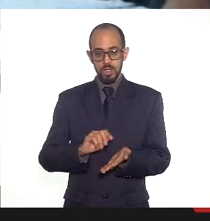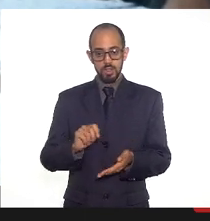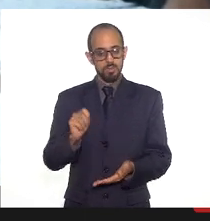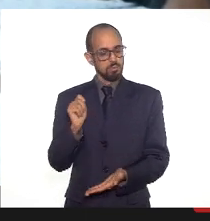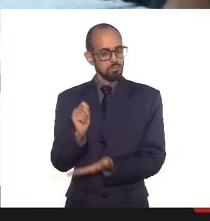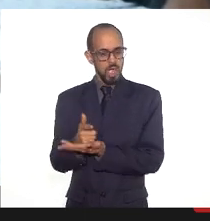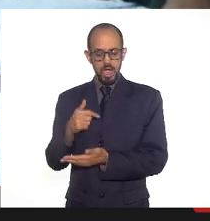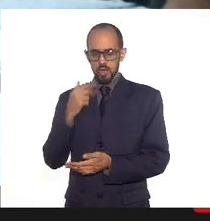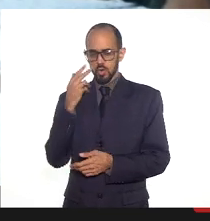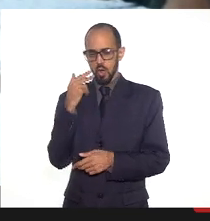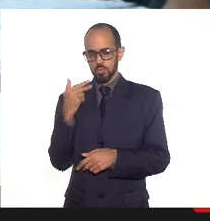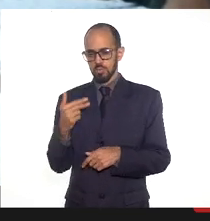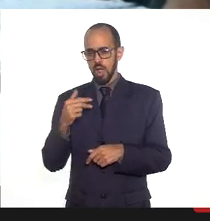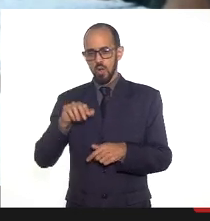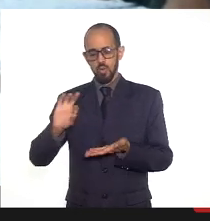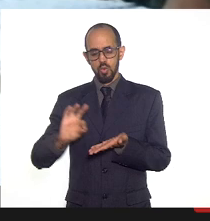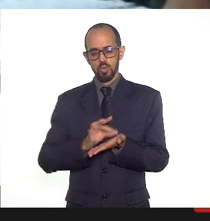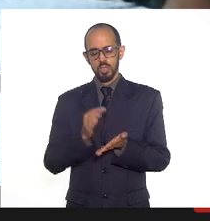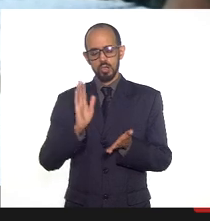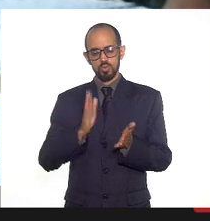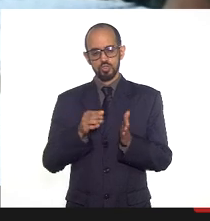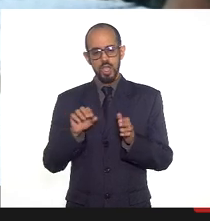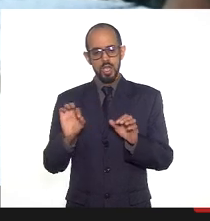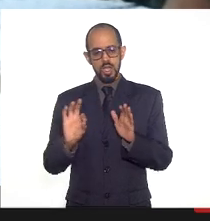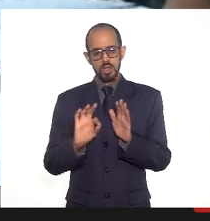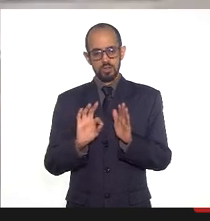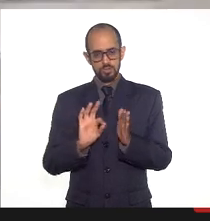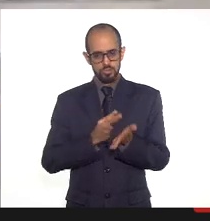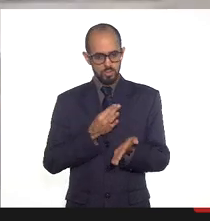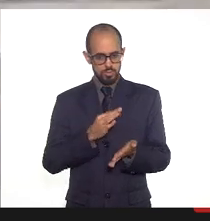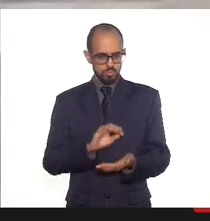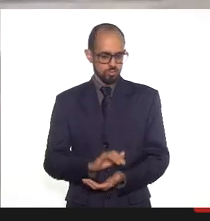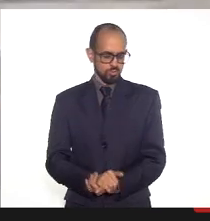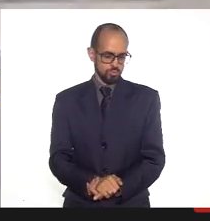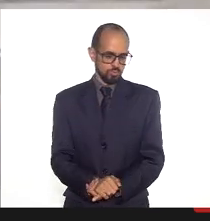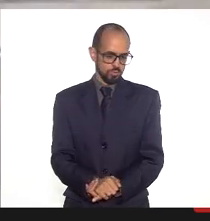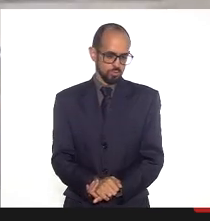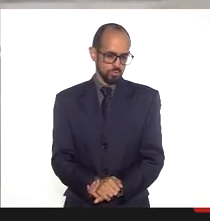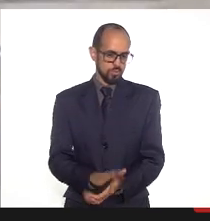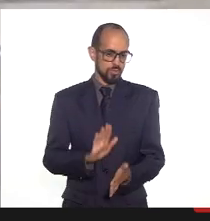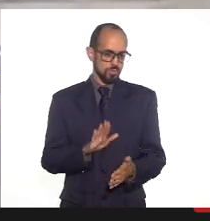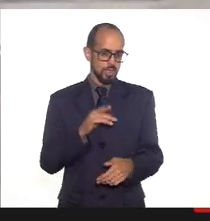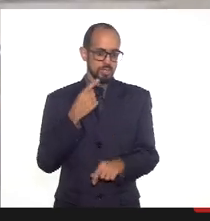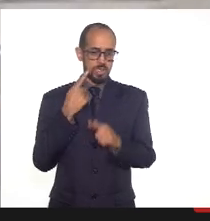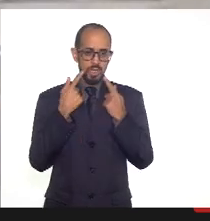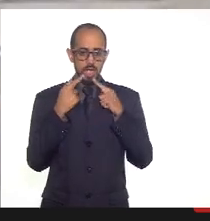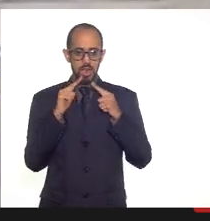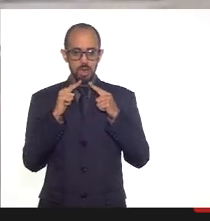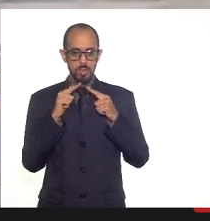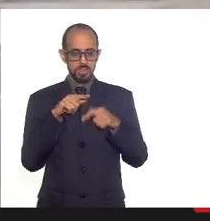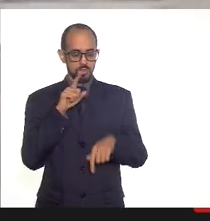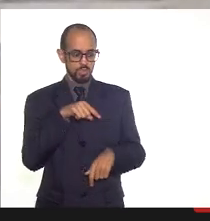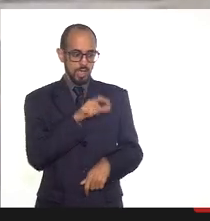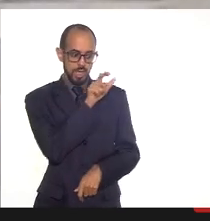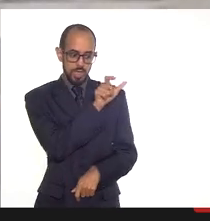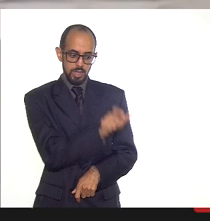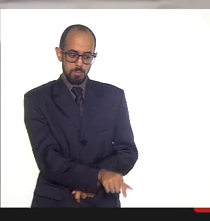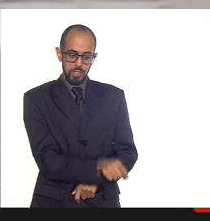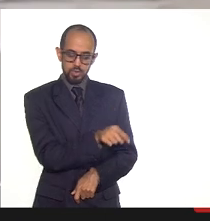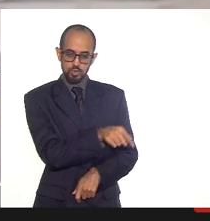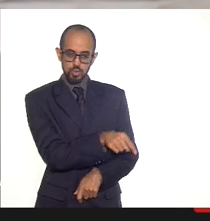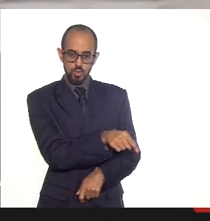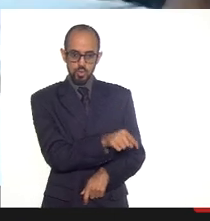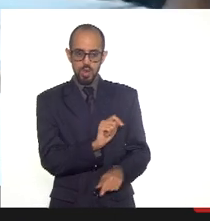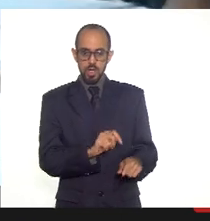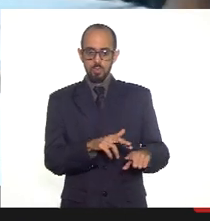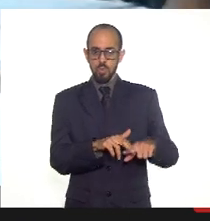normalizado, com o contrato já estabelecido. só para deixar bem claro, as reclamações vieram dos usuários em